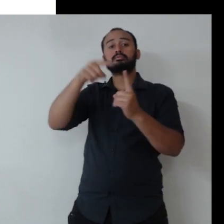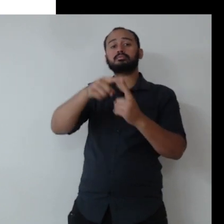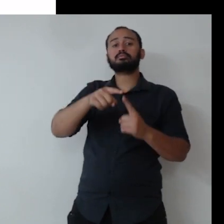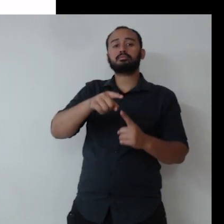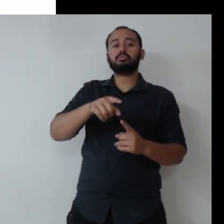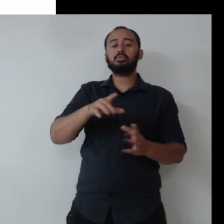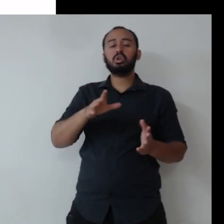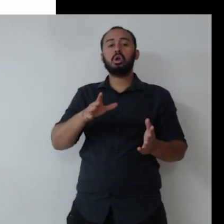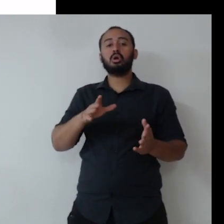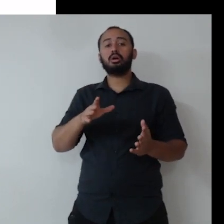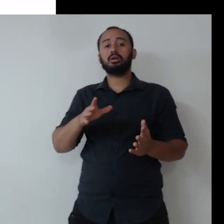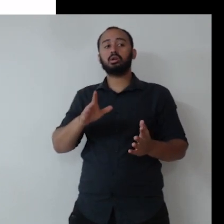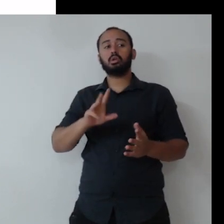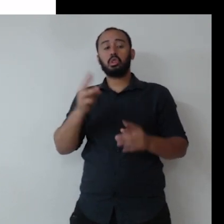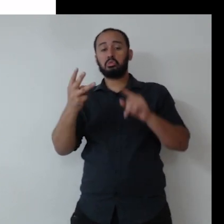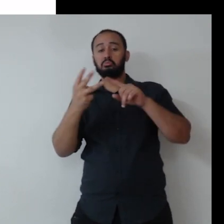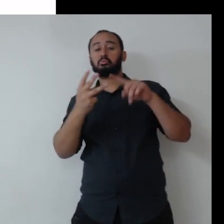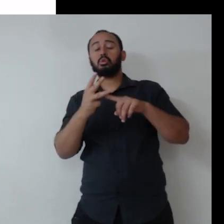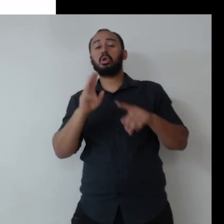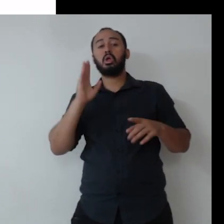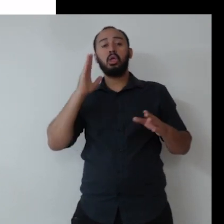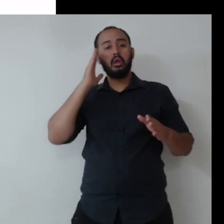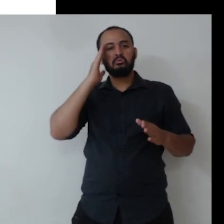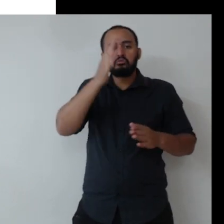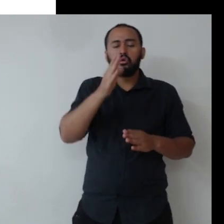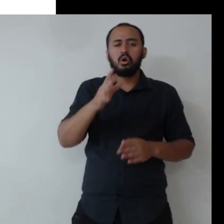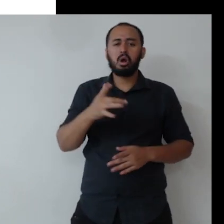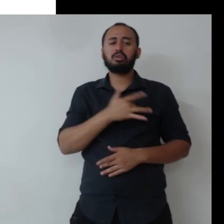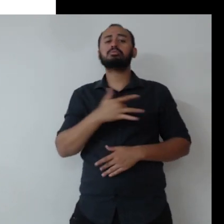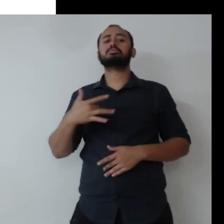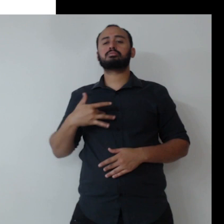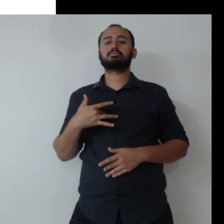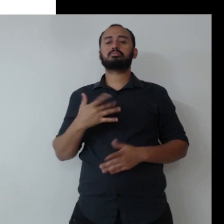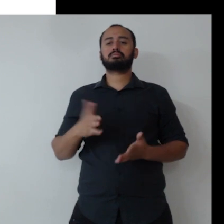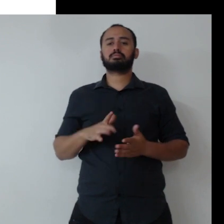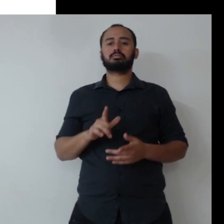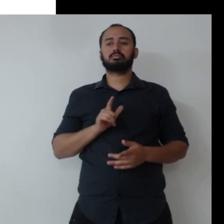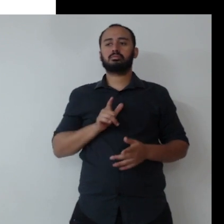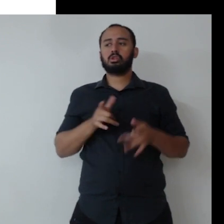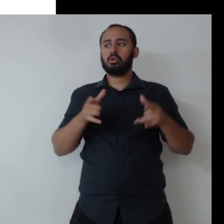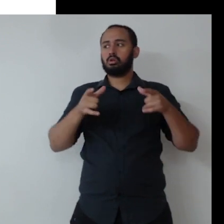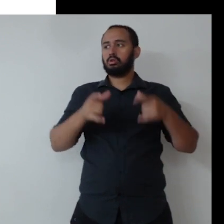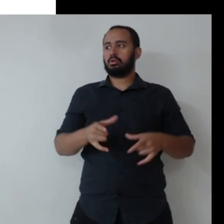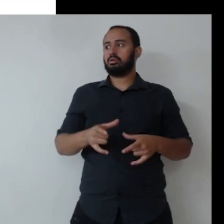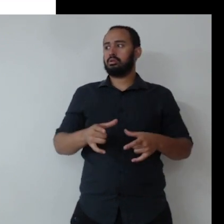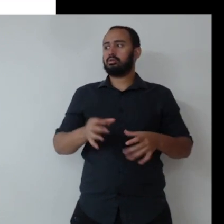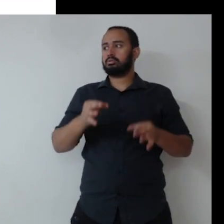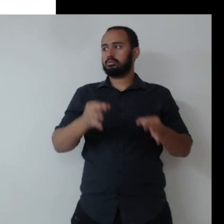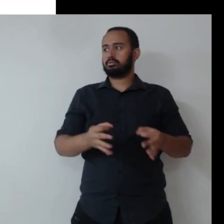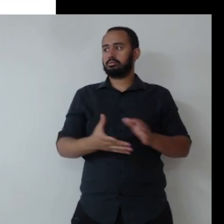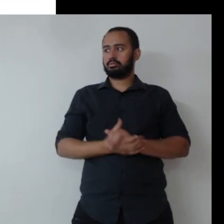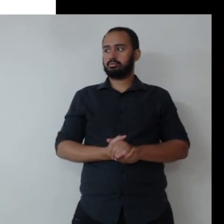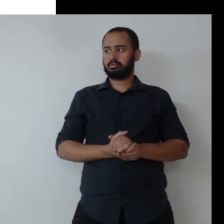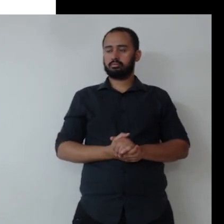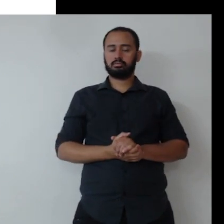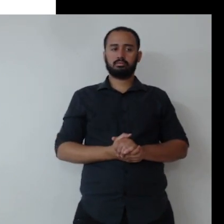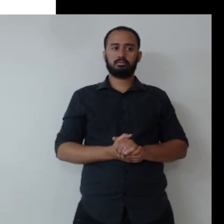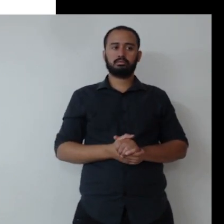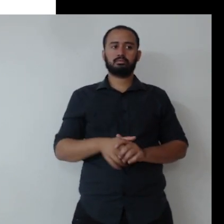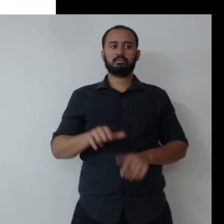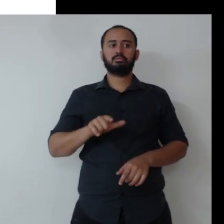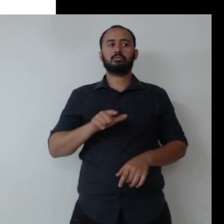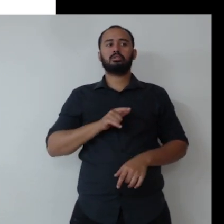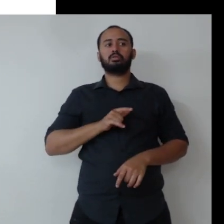relacionado à saúde, salvo engano. E a gente tem o programa Parto Adequado. Está lá numa das metas dentro dos